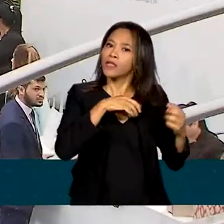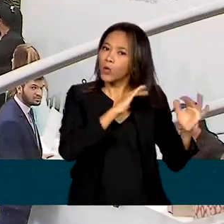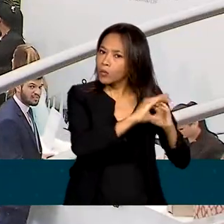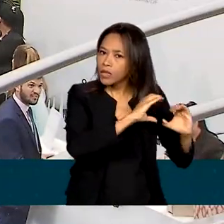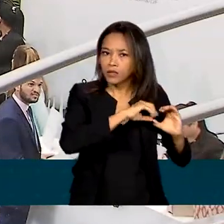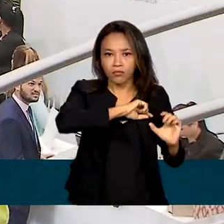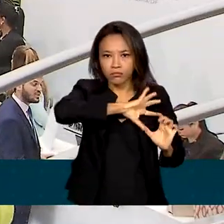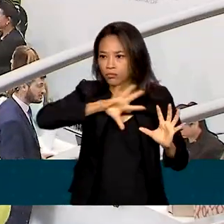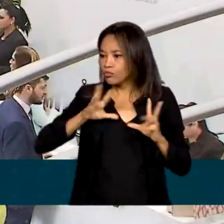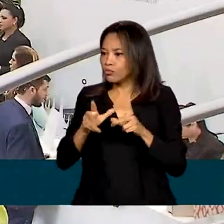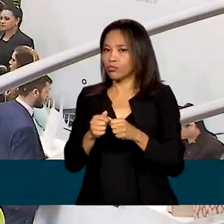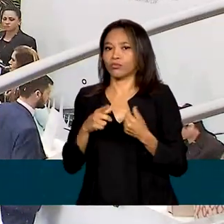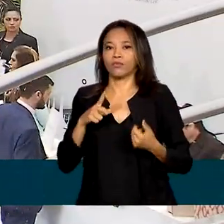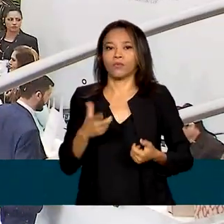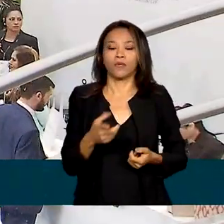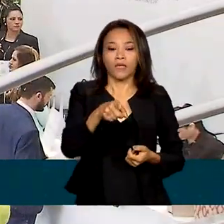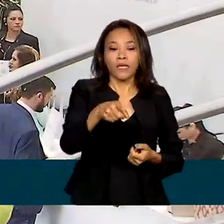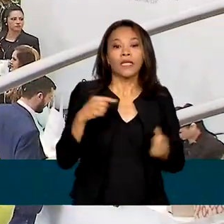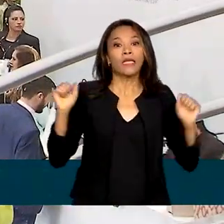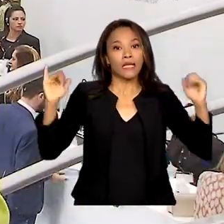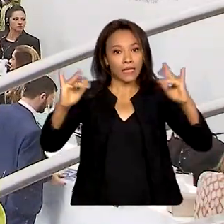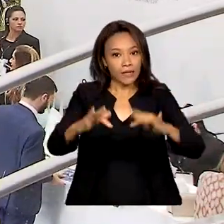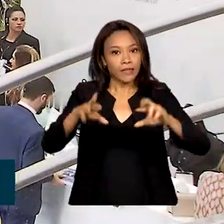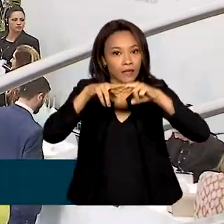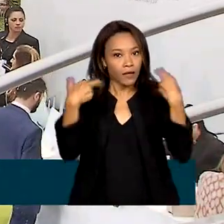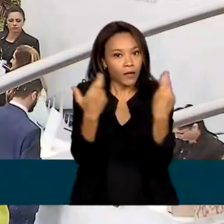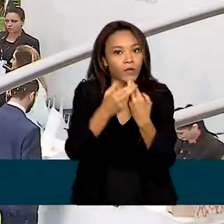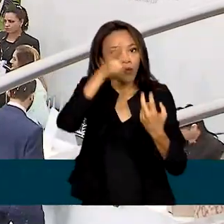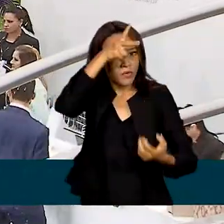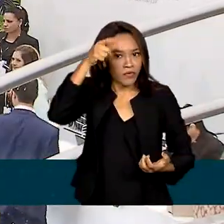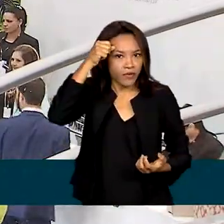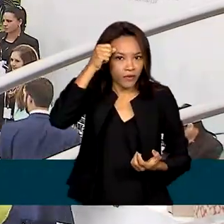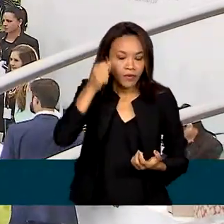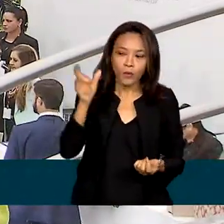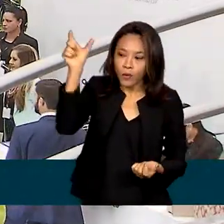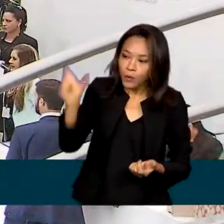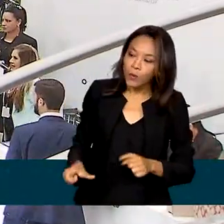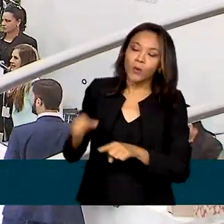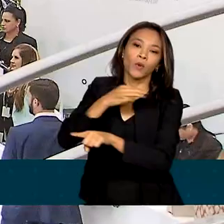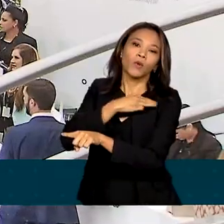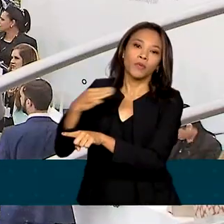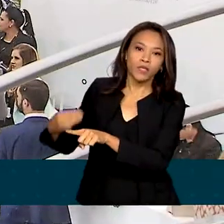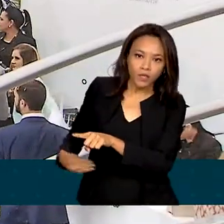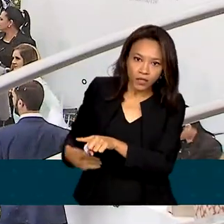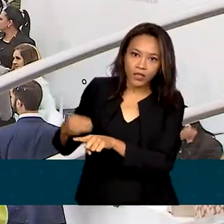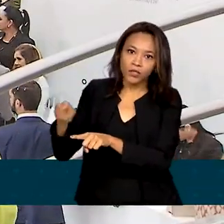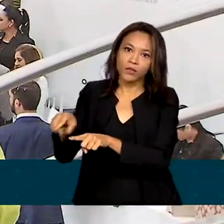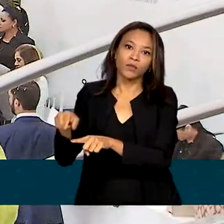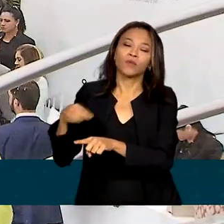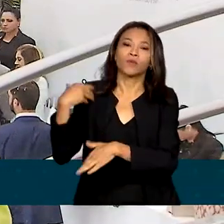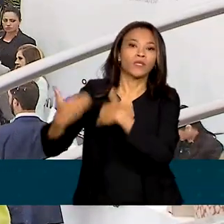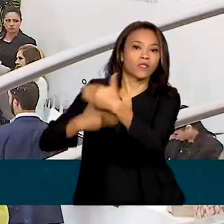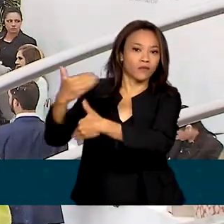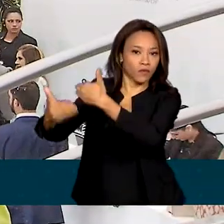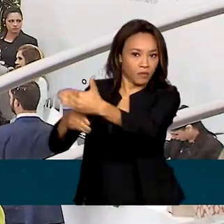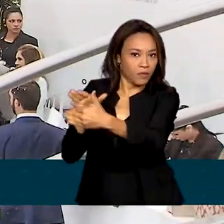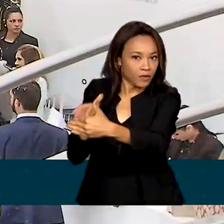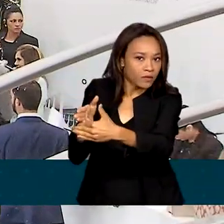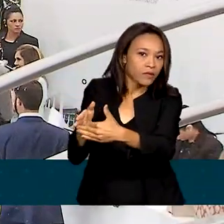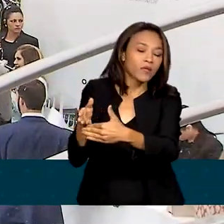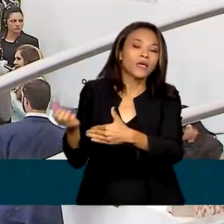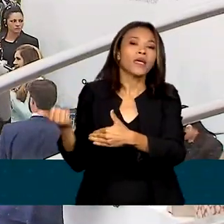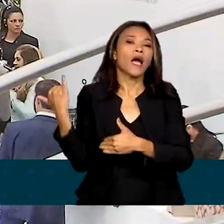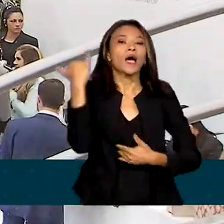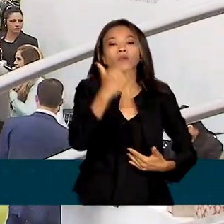presente na reunião com os prefeitos, o ministro da Integração e Desenvolvimento Regional, Valdez Góes,